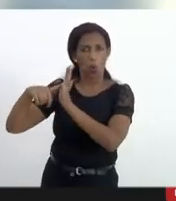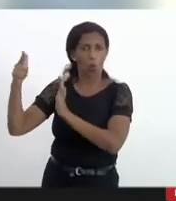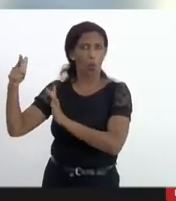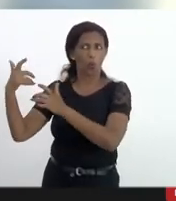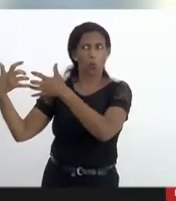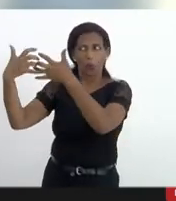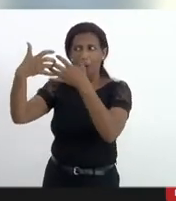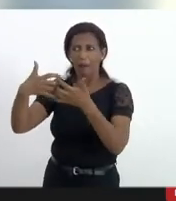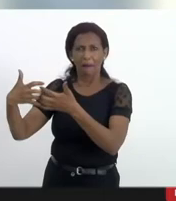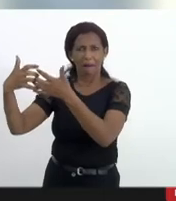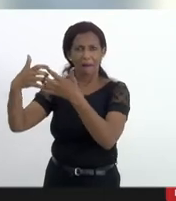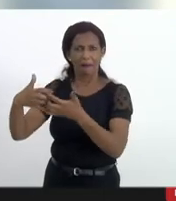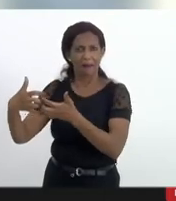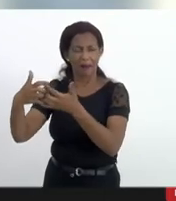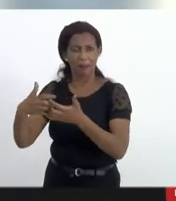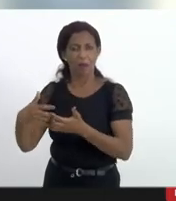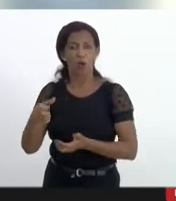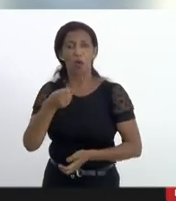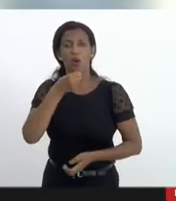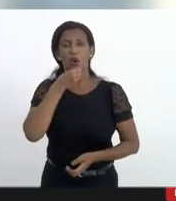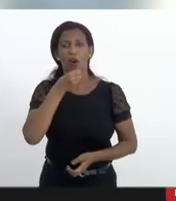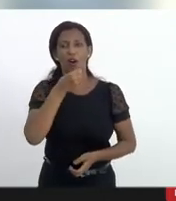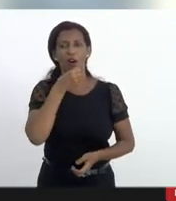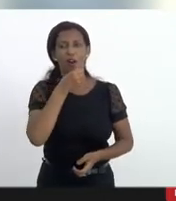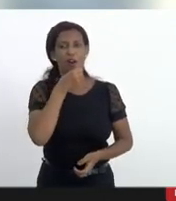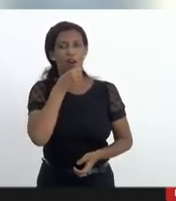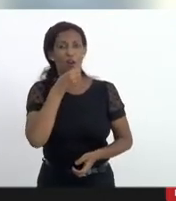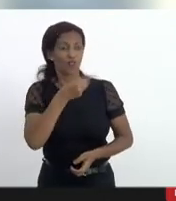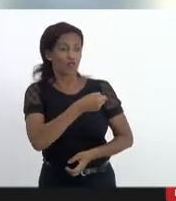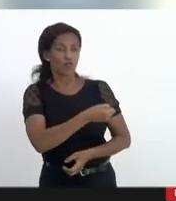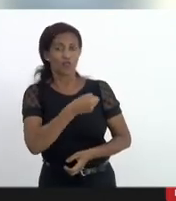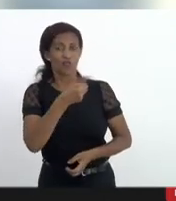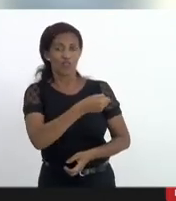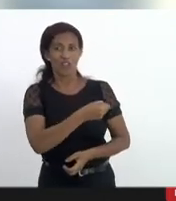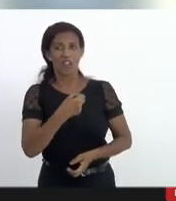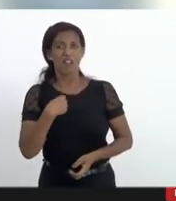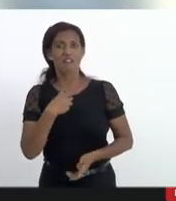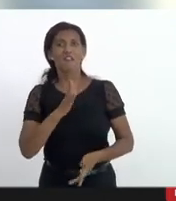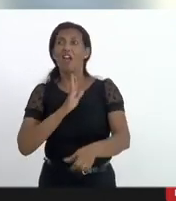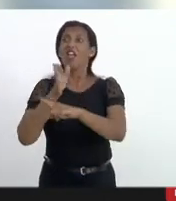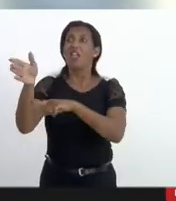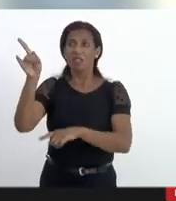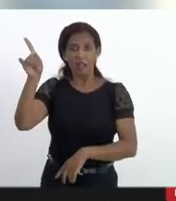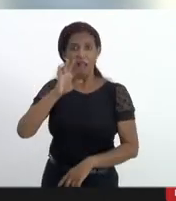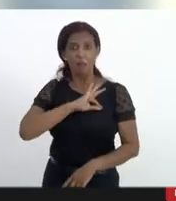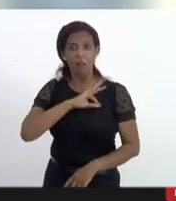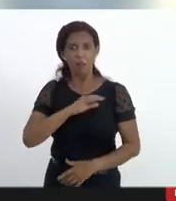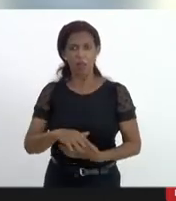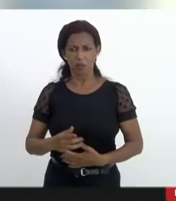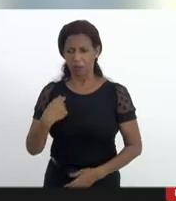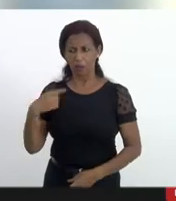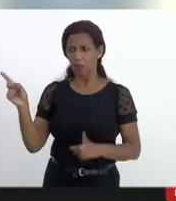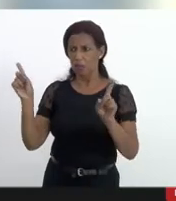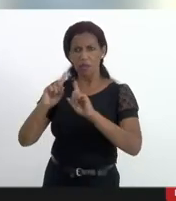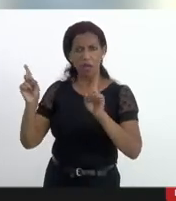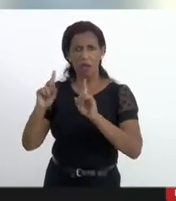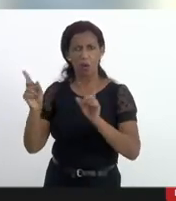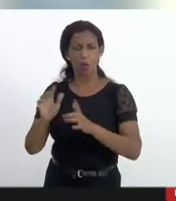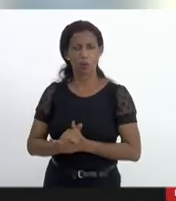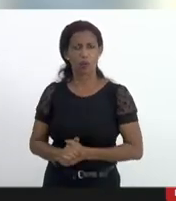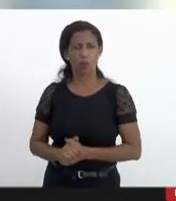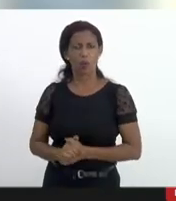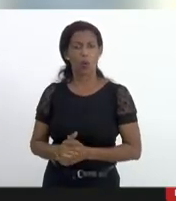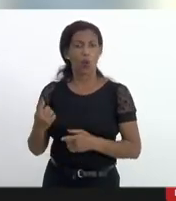e o apresentador do telejornal me cobrando ali a entrada da polícia eu falei que não essa carga não